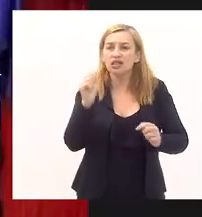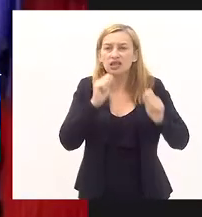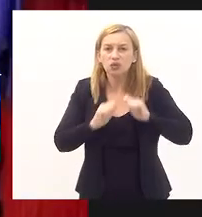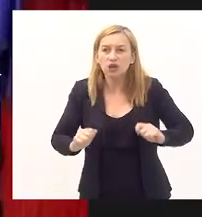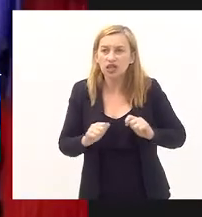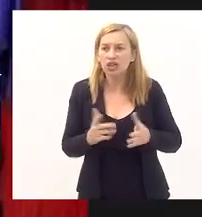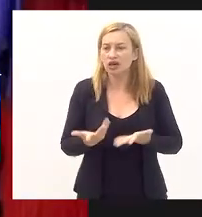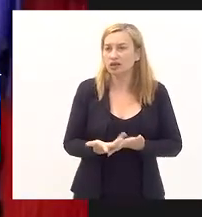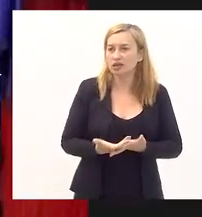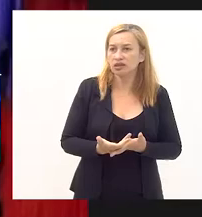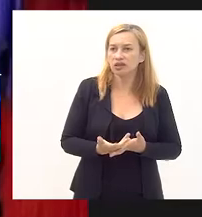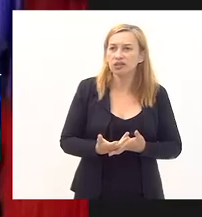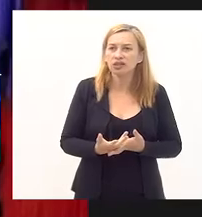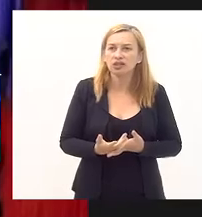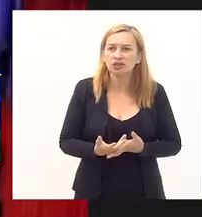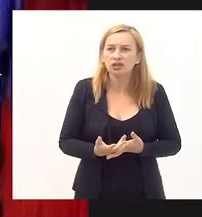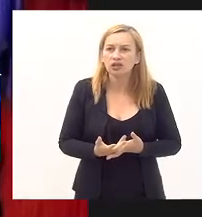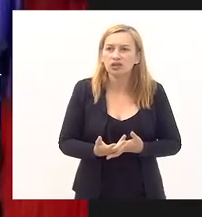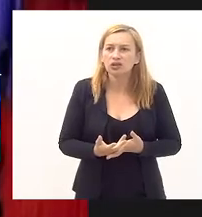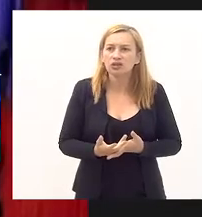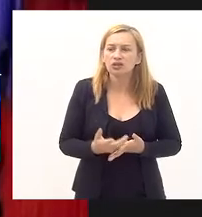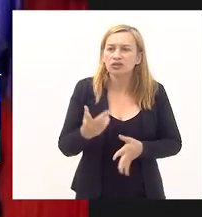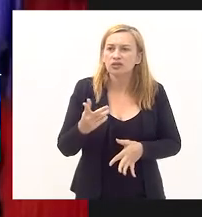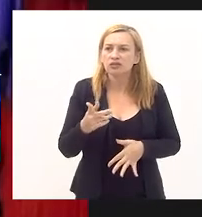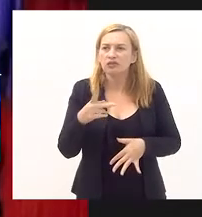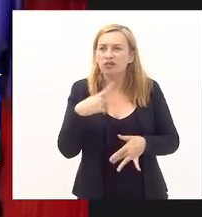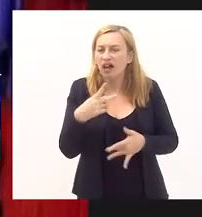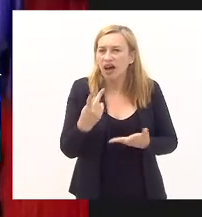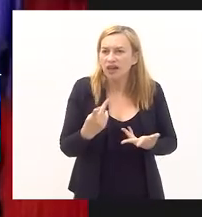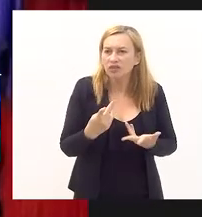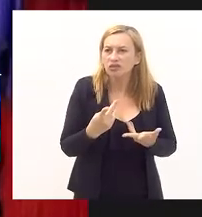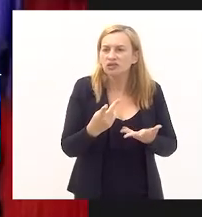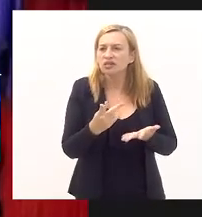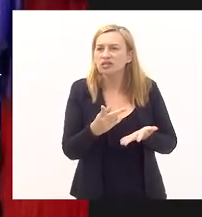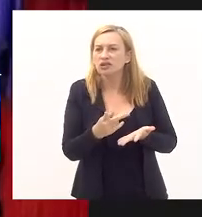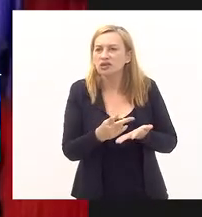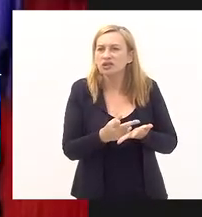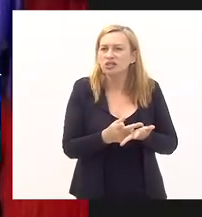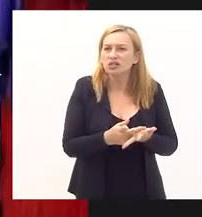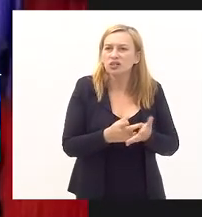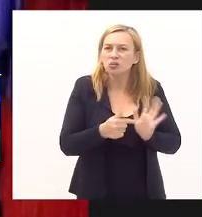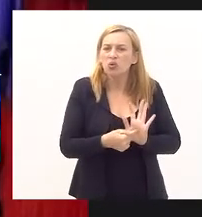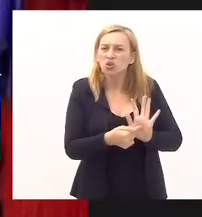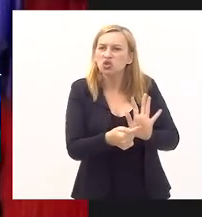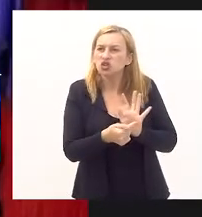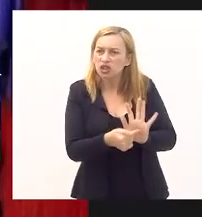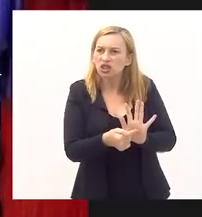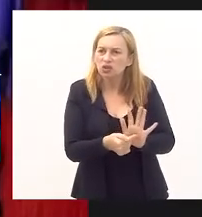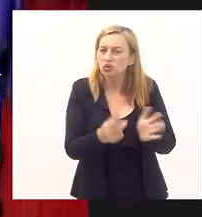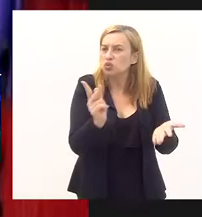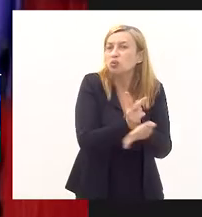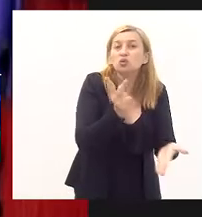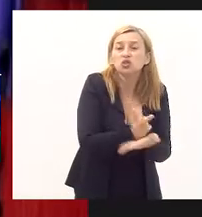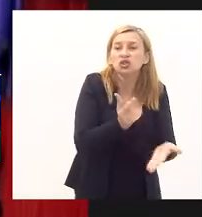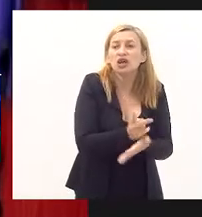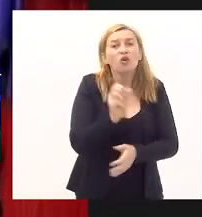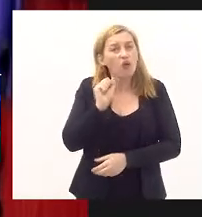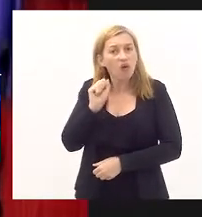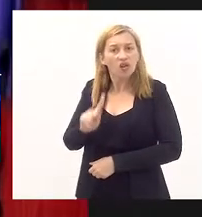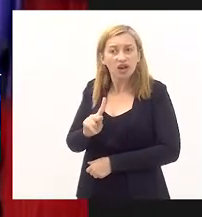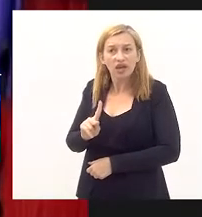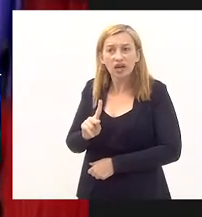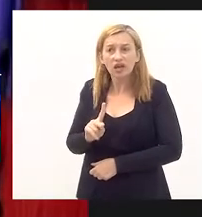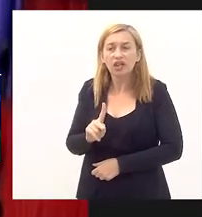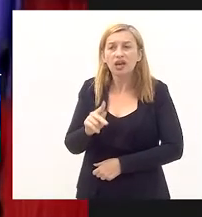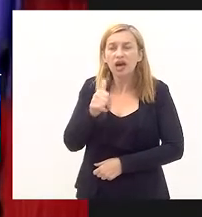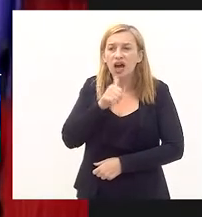interna os quais emitiram pareceres favoráveis ao sertane apontando-se ilegalidade. Ok, a